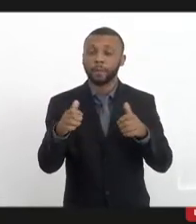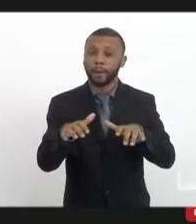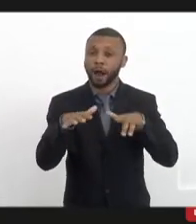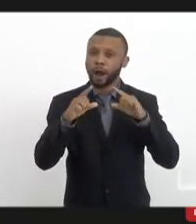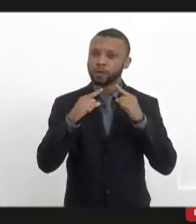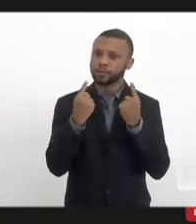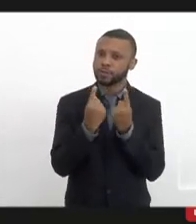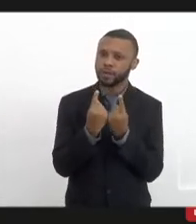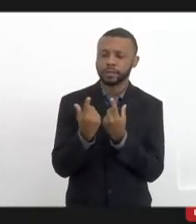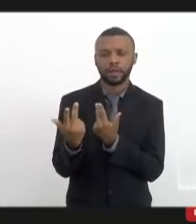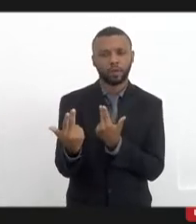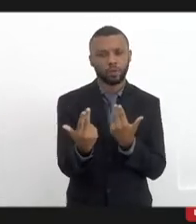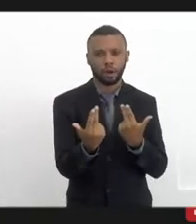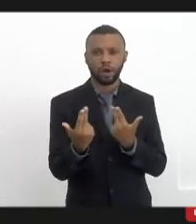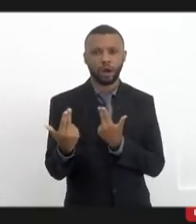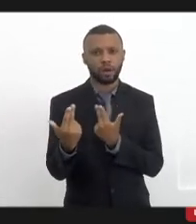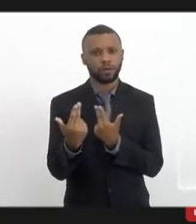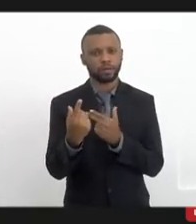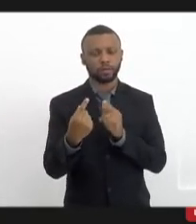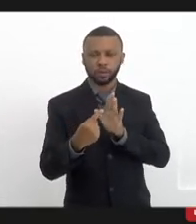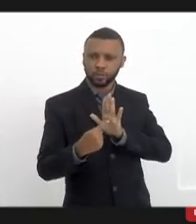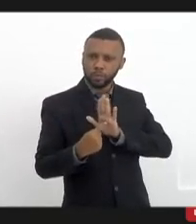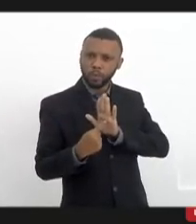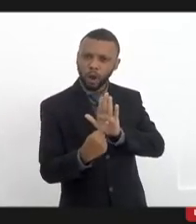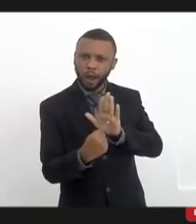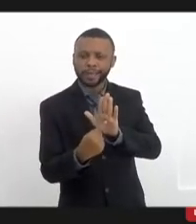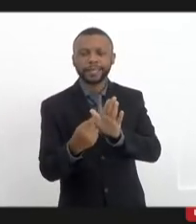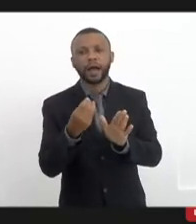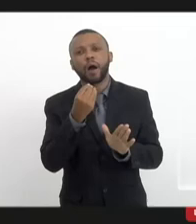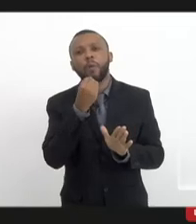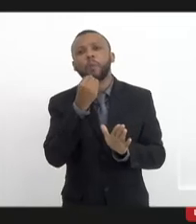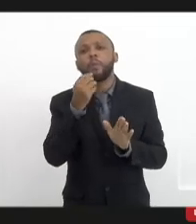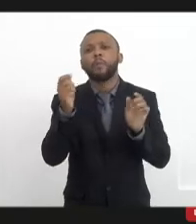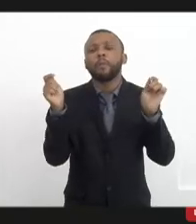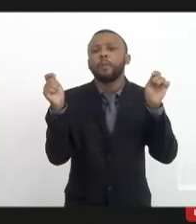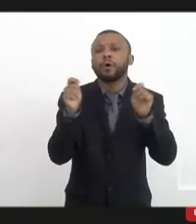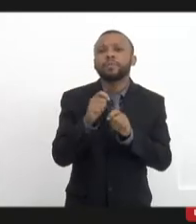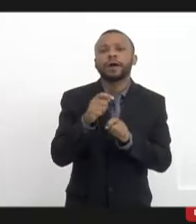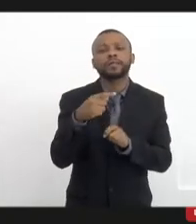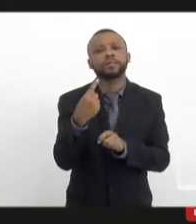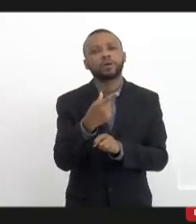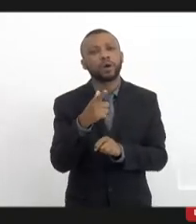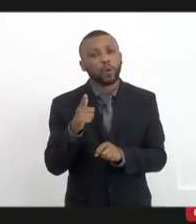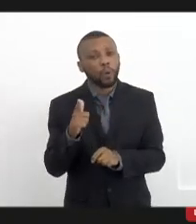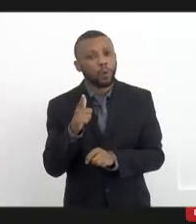como essa que nos traz possibilidades de a gente conseguir